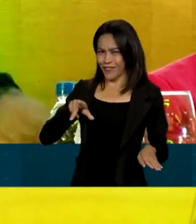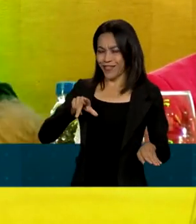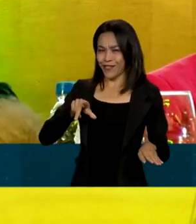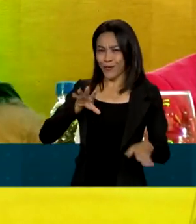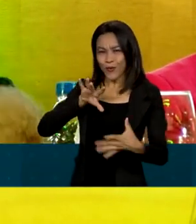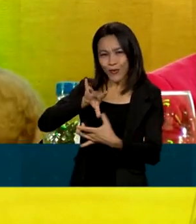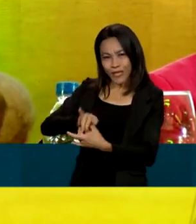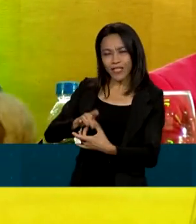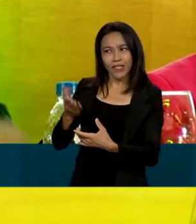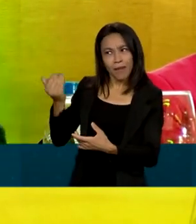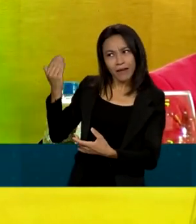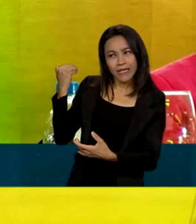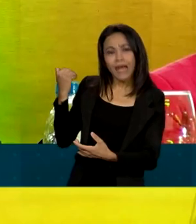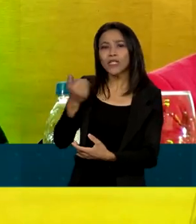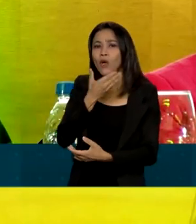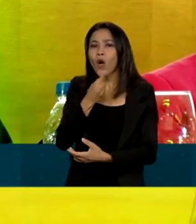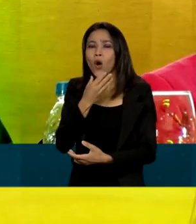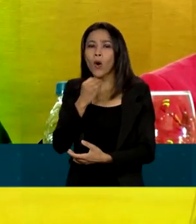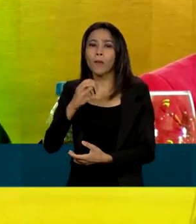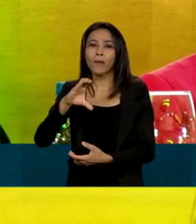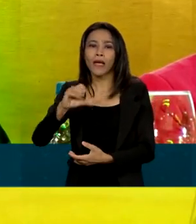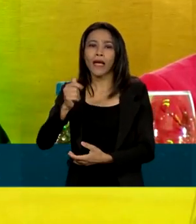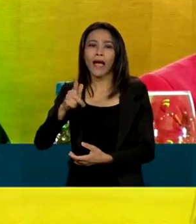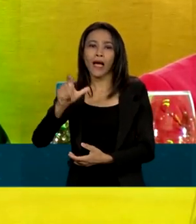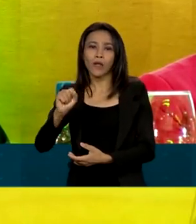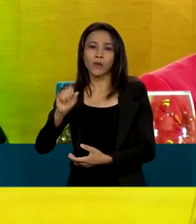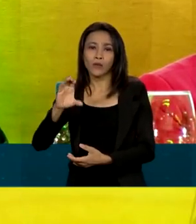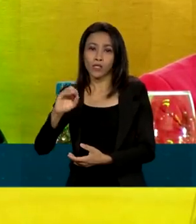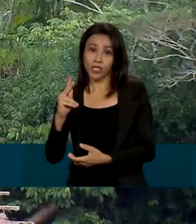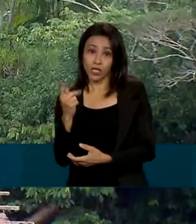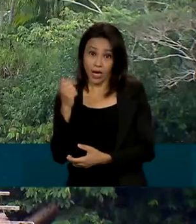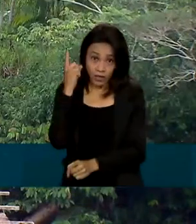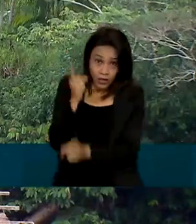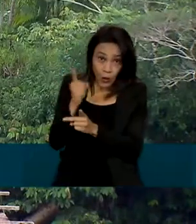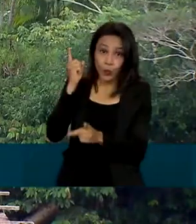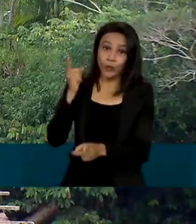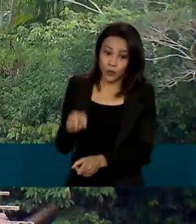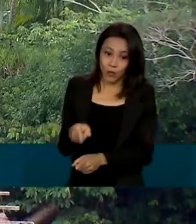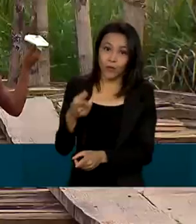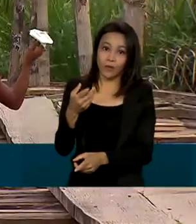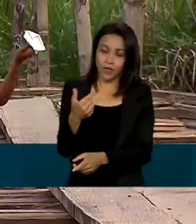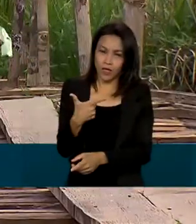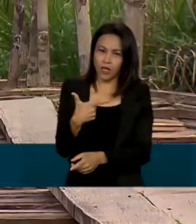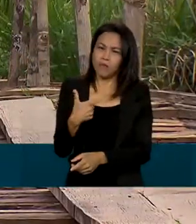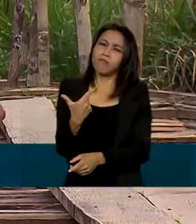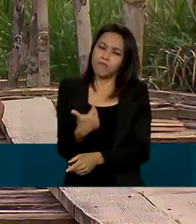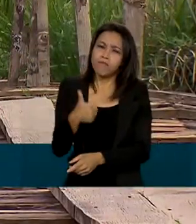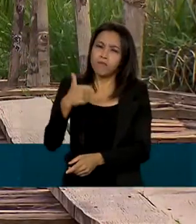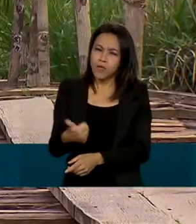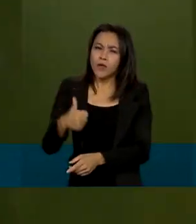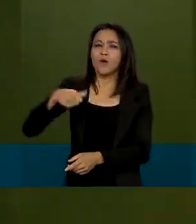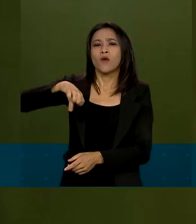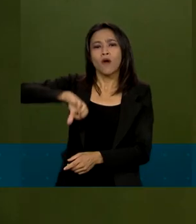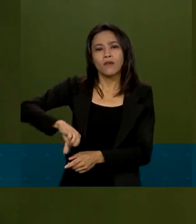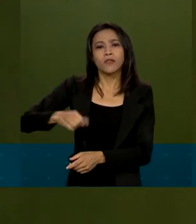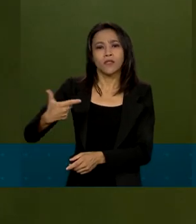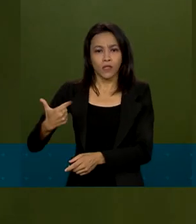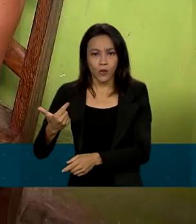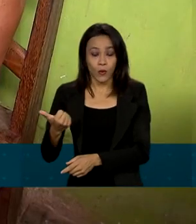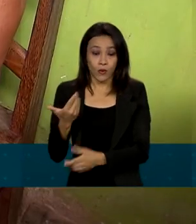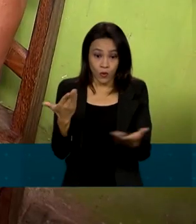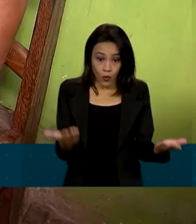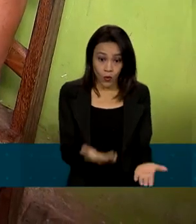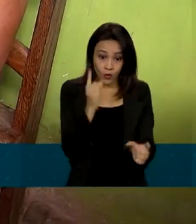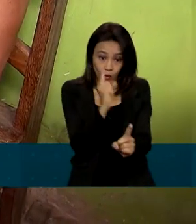Carlos Chagas encontrou em 1912. Por outro lado, encontrei uma comunidade extremamente